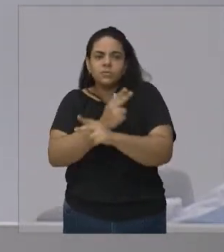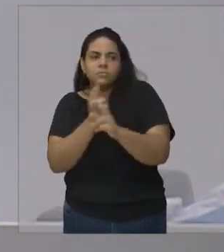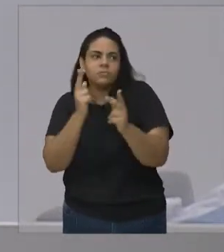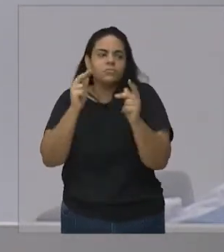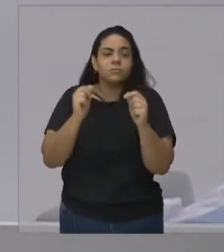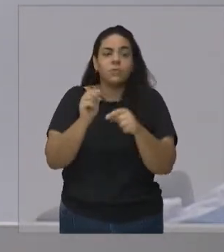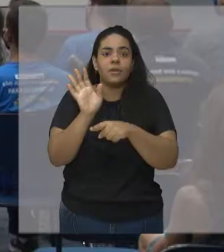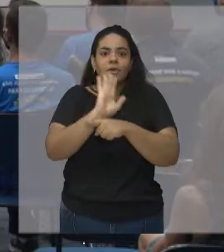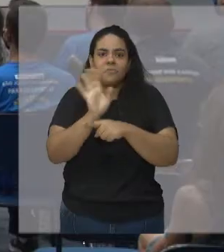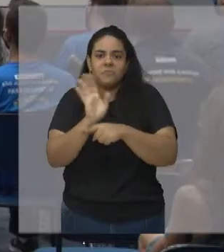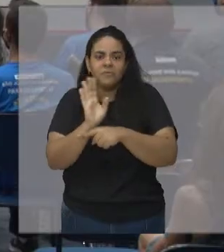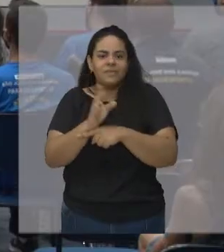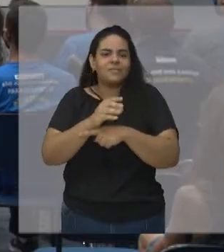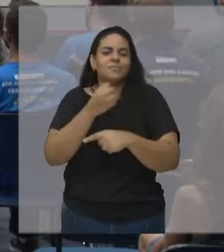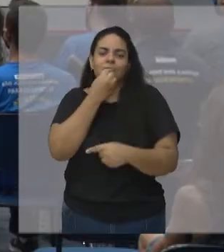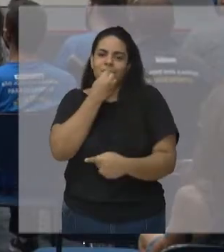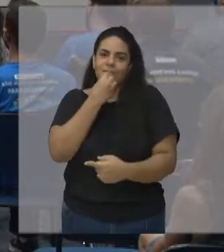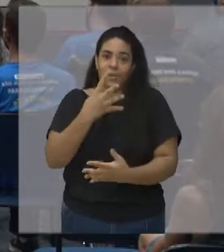carreira para o nosso país.